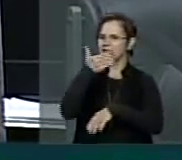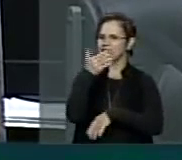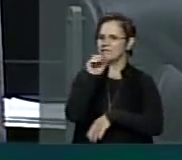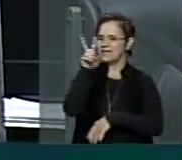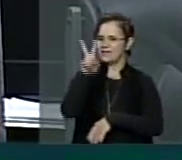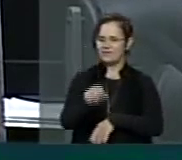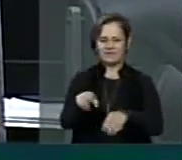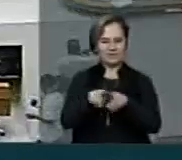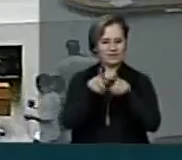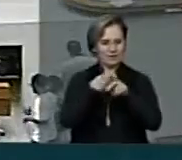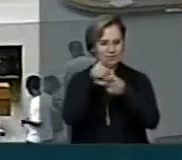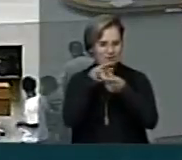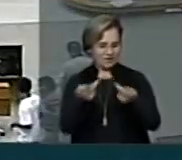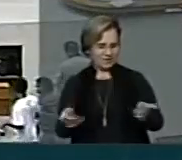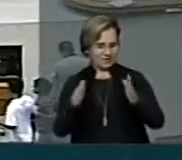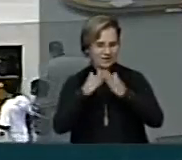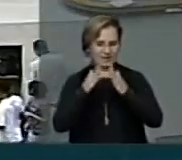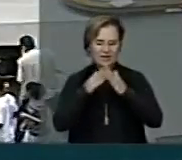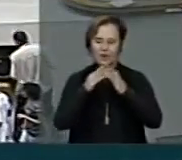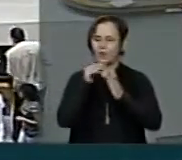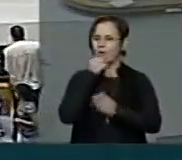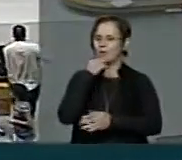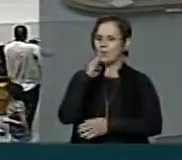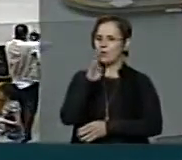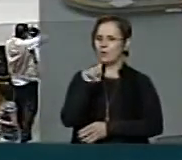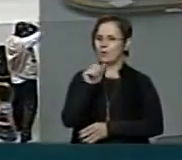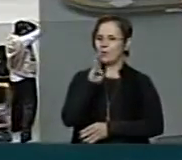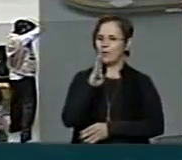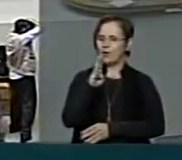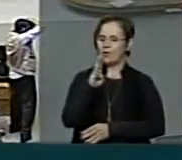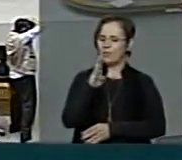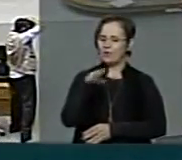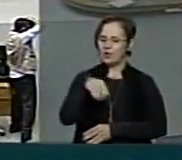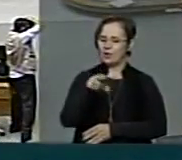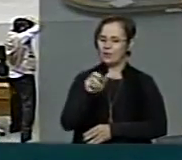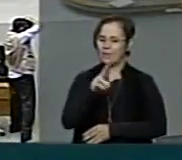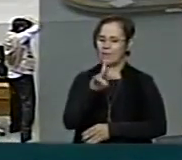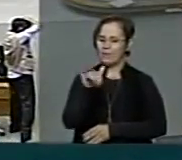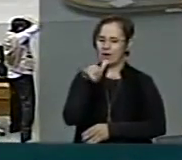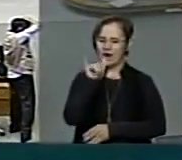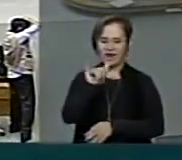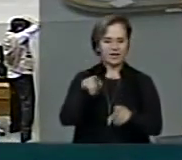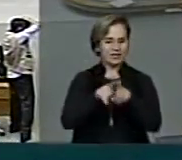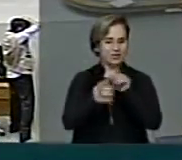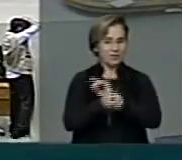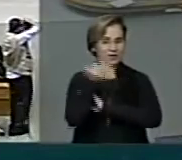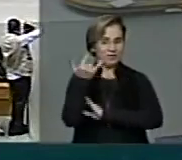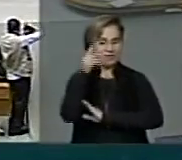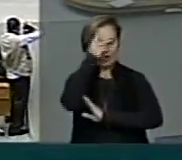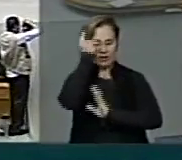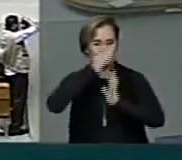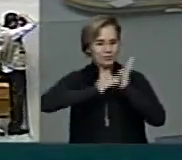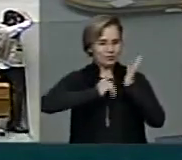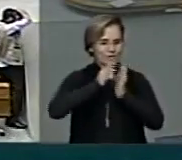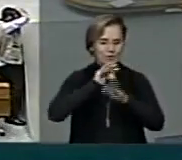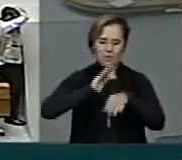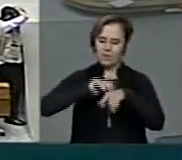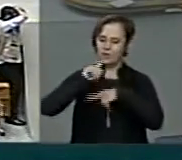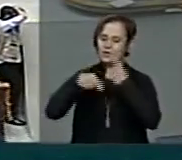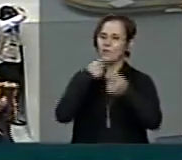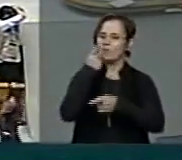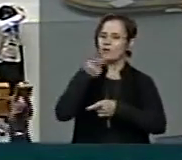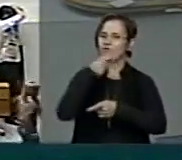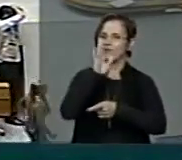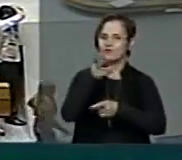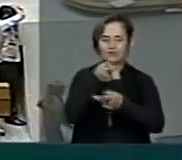inclusive visitando a residência do Bob Marley, outros artistas também, daqui a pouco eu vou denominar os